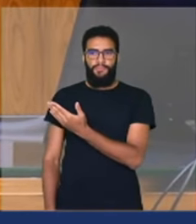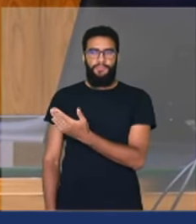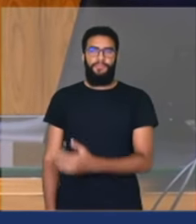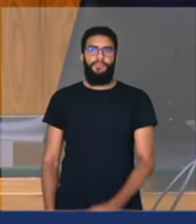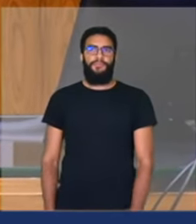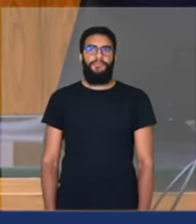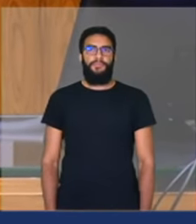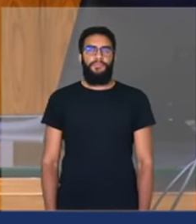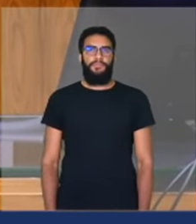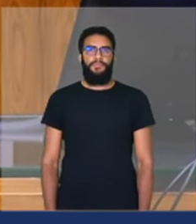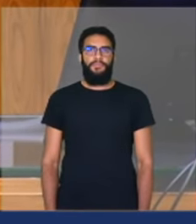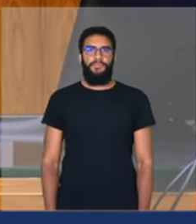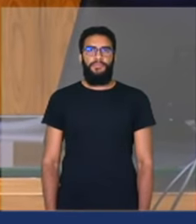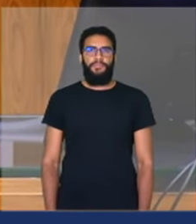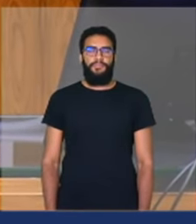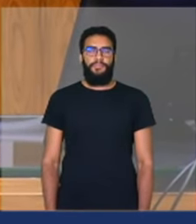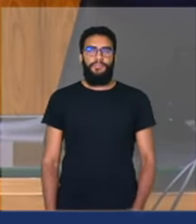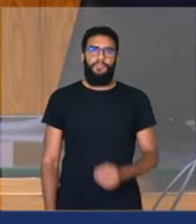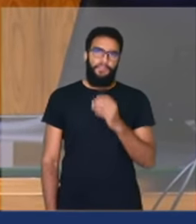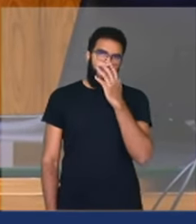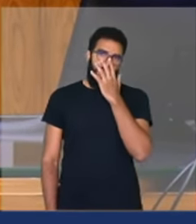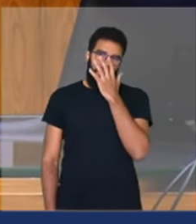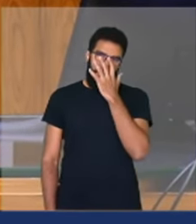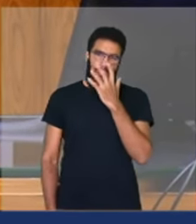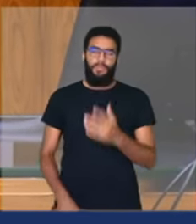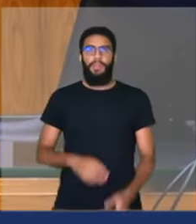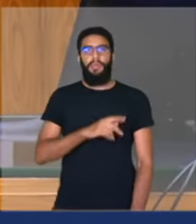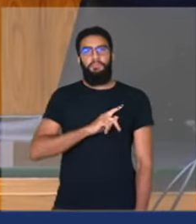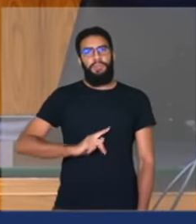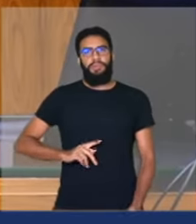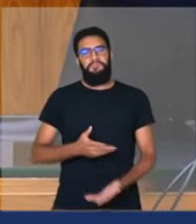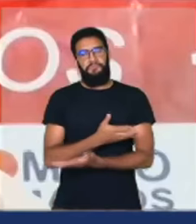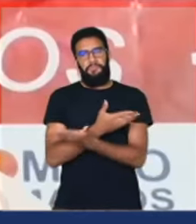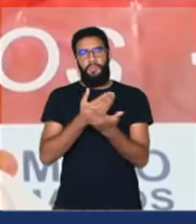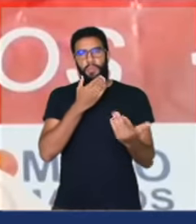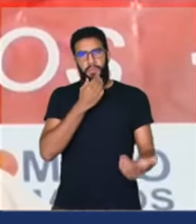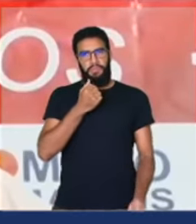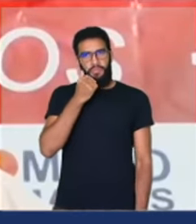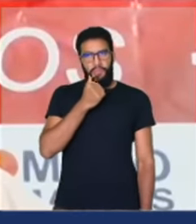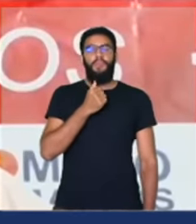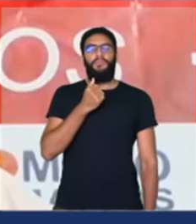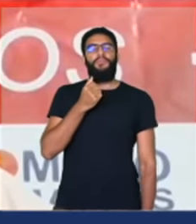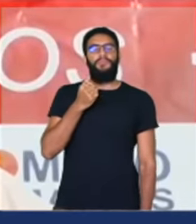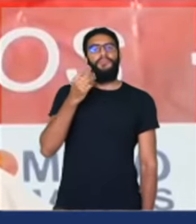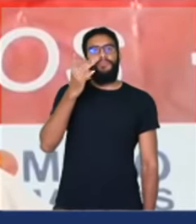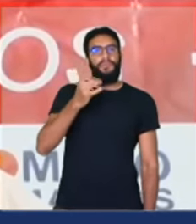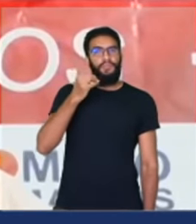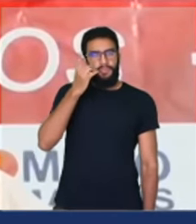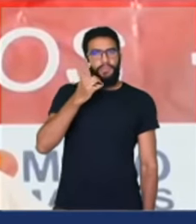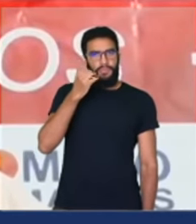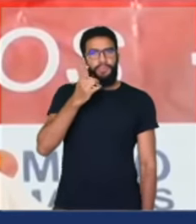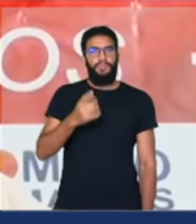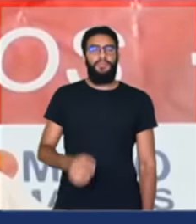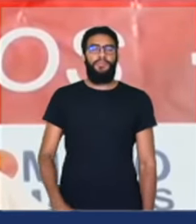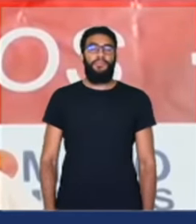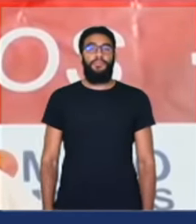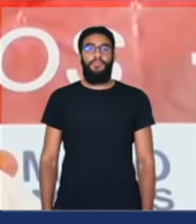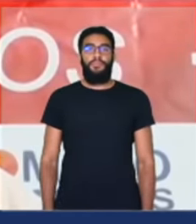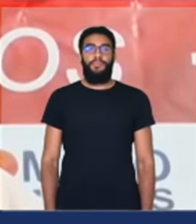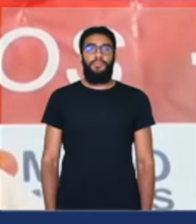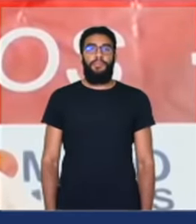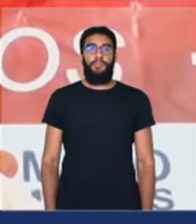Senhor presidente, senhoras e senhores parlamentares, eu quero aqui manifestar a minha